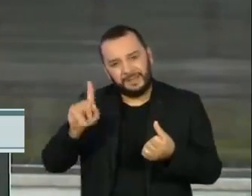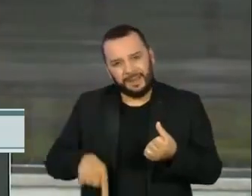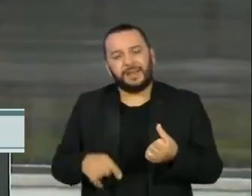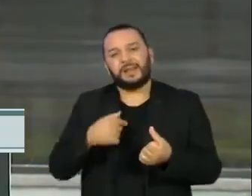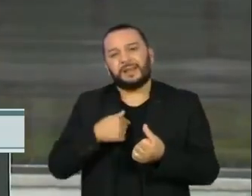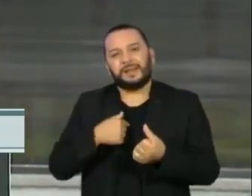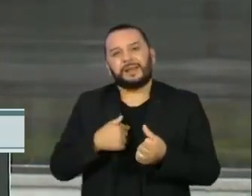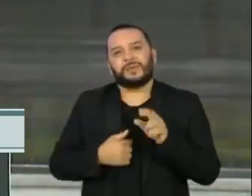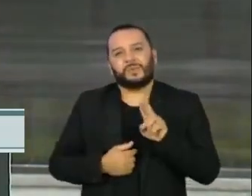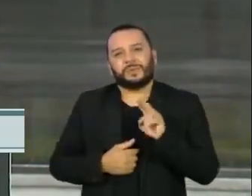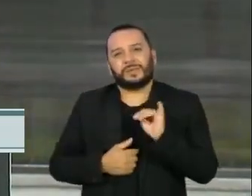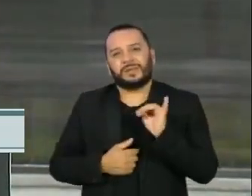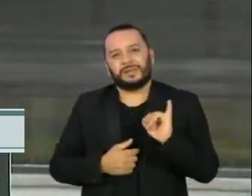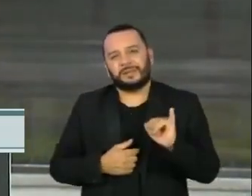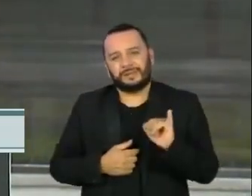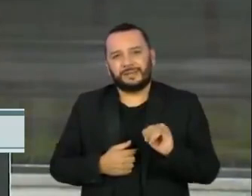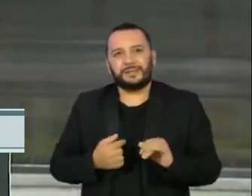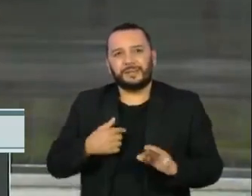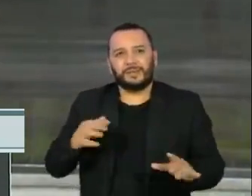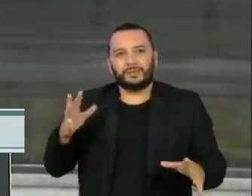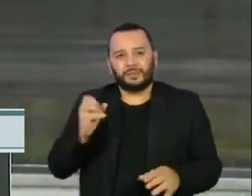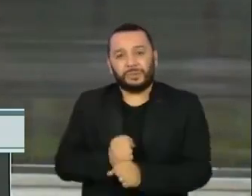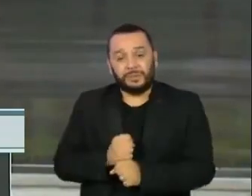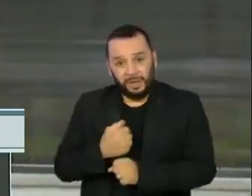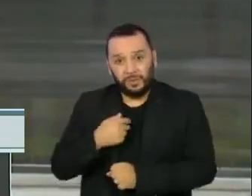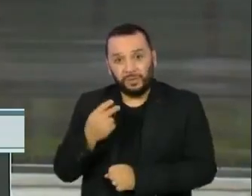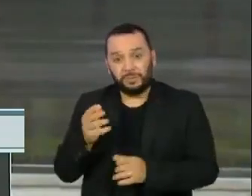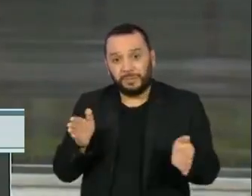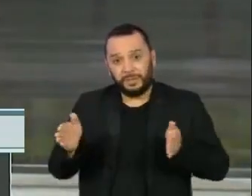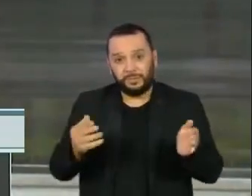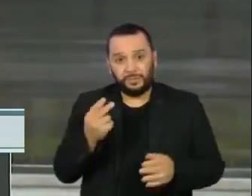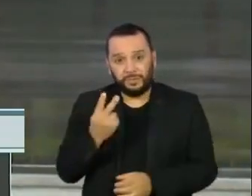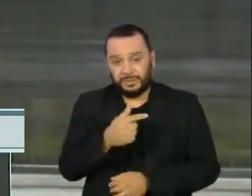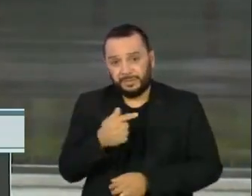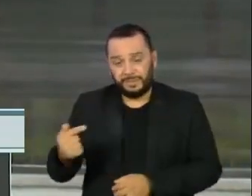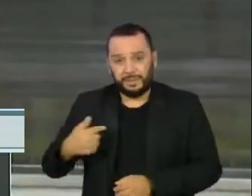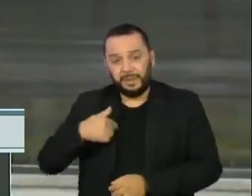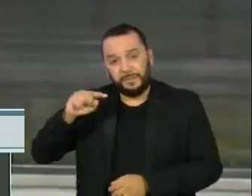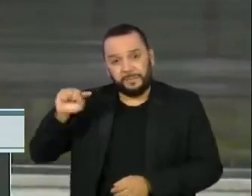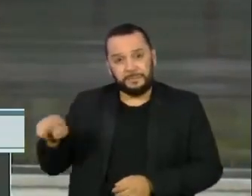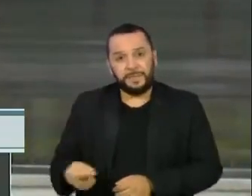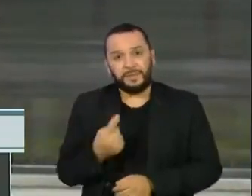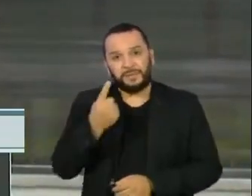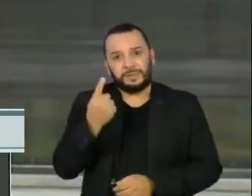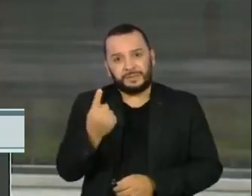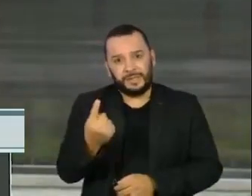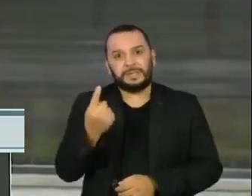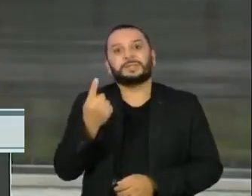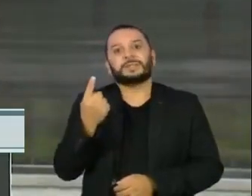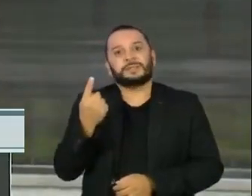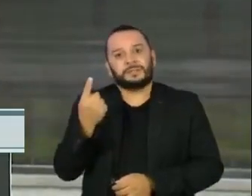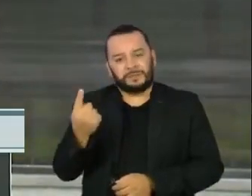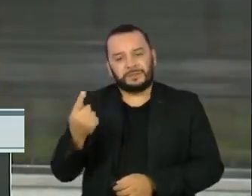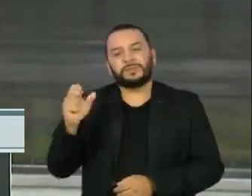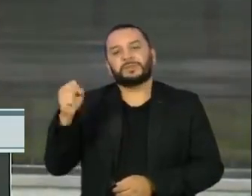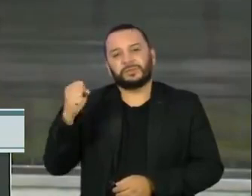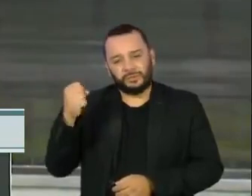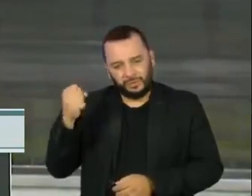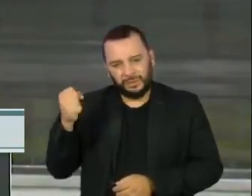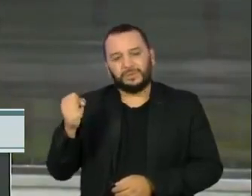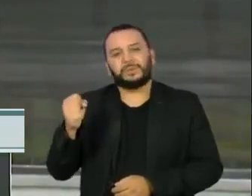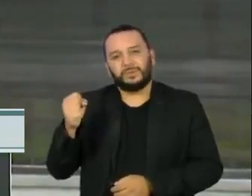anunciou 1.118 novos leitos hospitalares, sendo 676